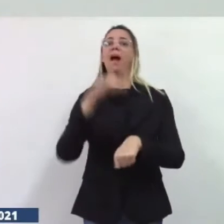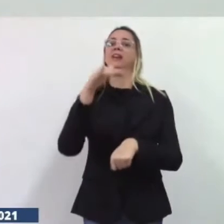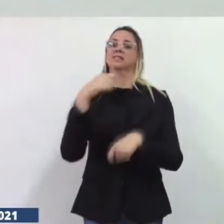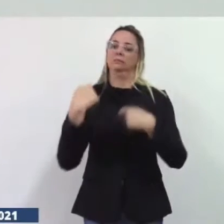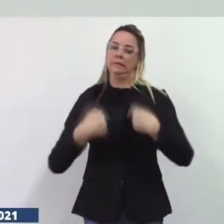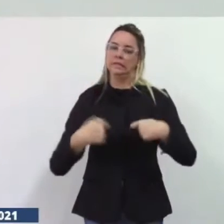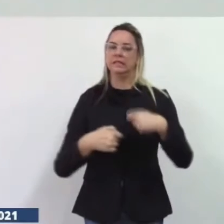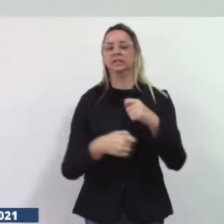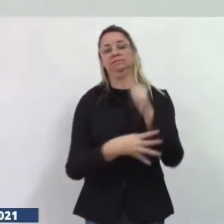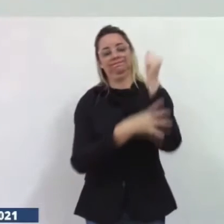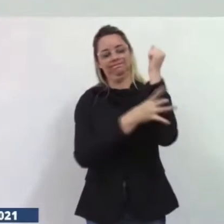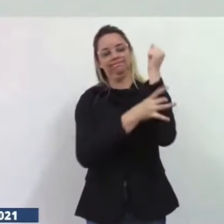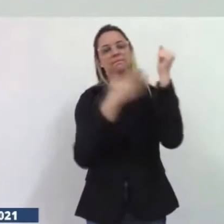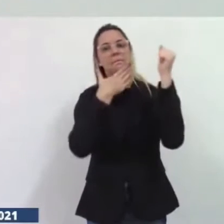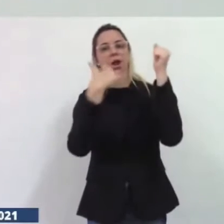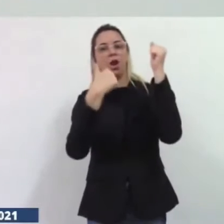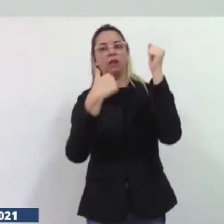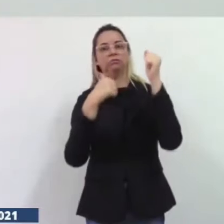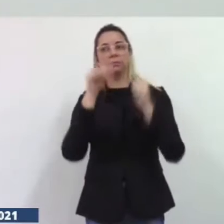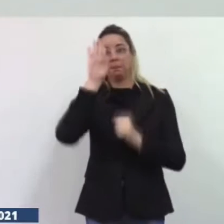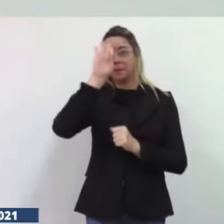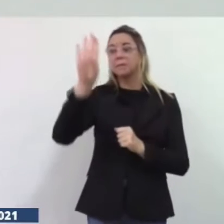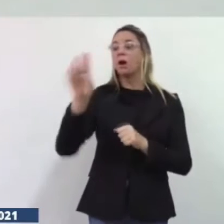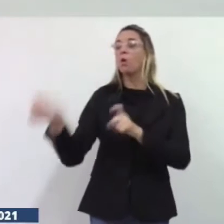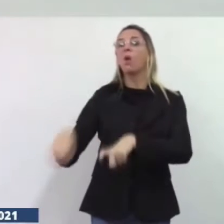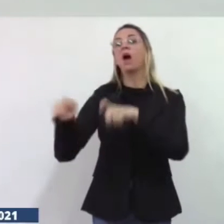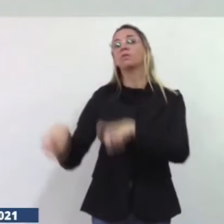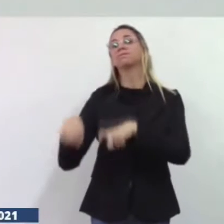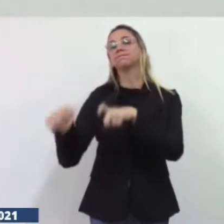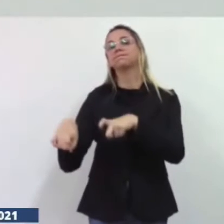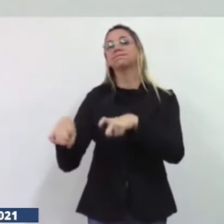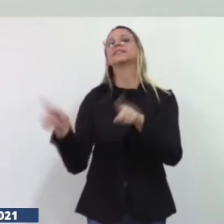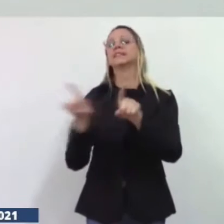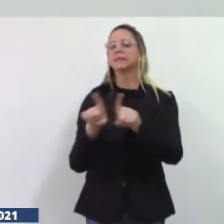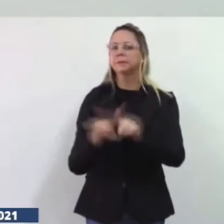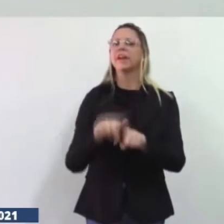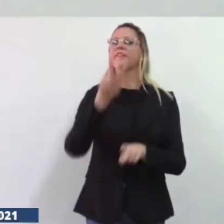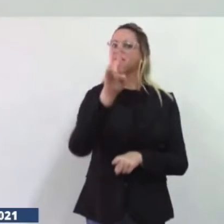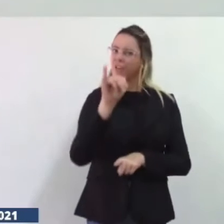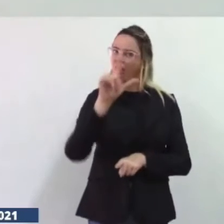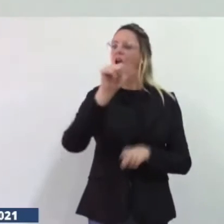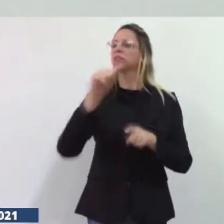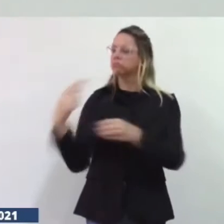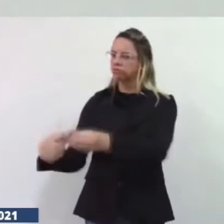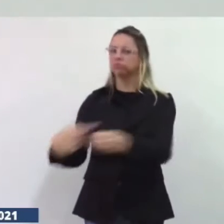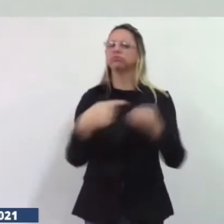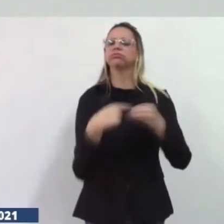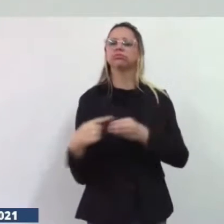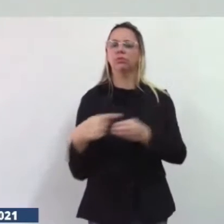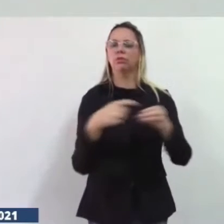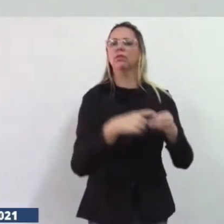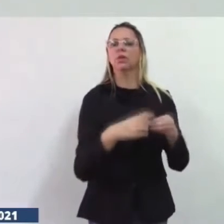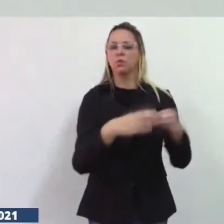principalmente na zona rural na vilas do Gama, Espírito Santo, Jurubeba